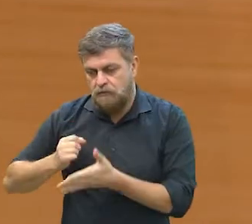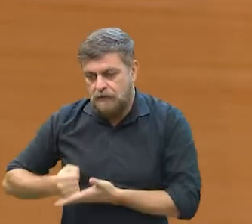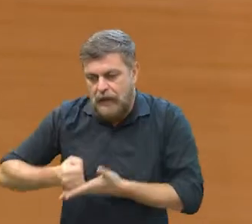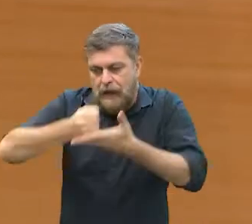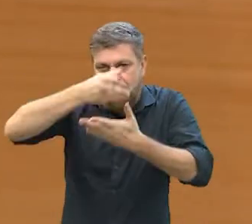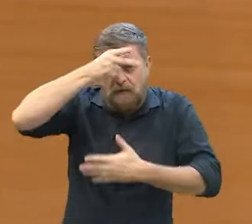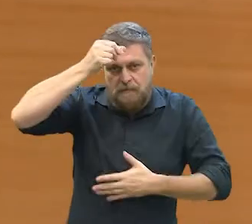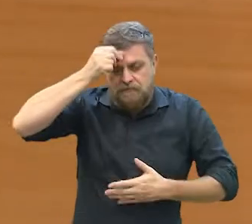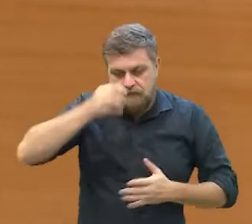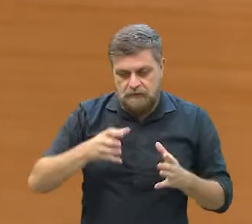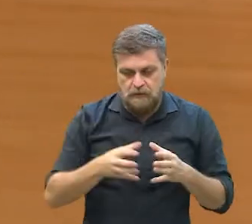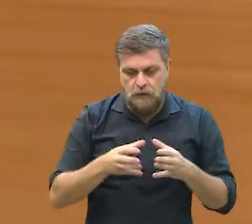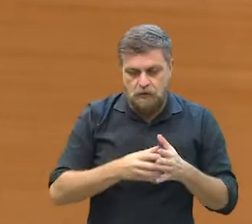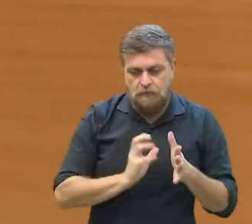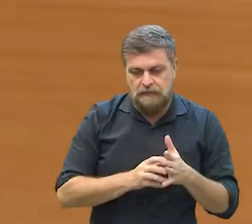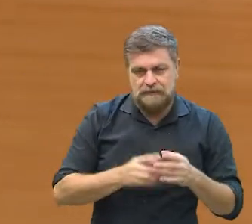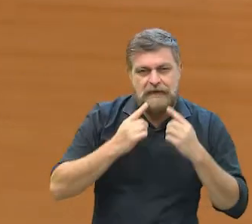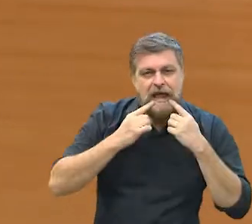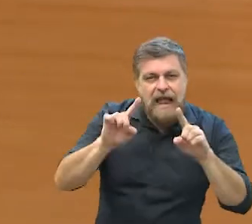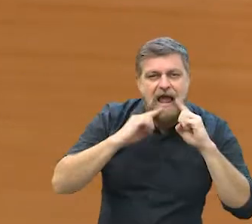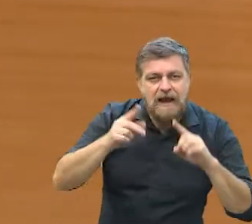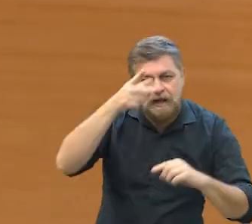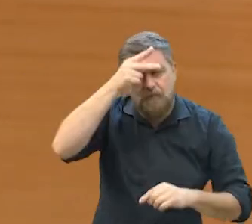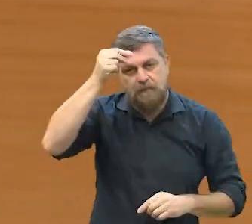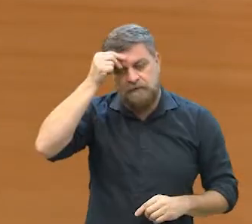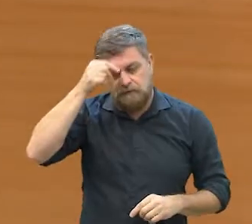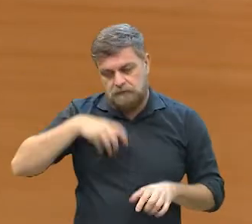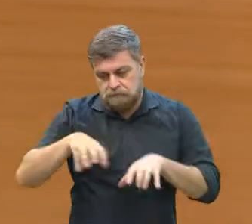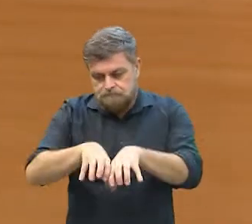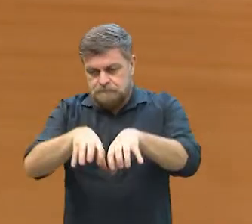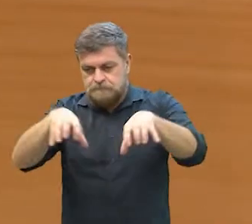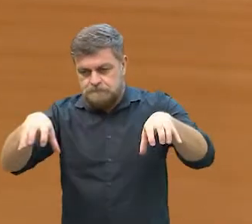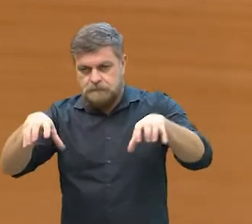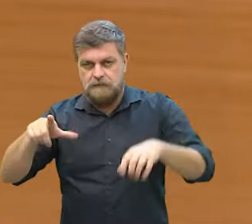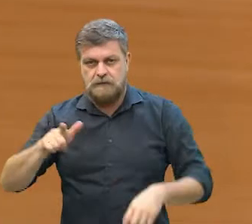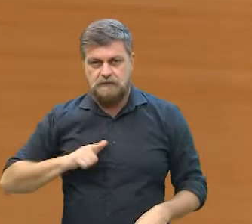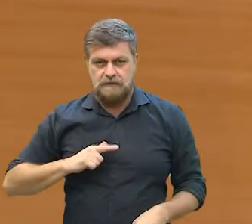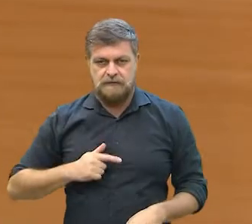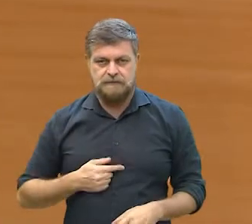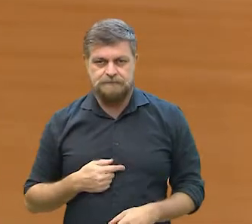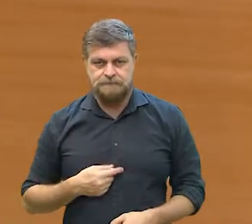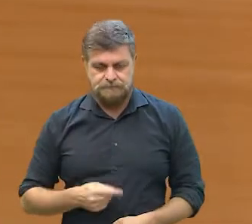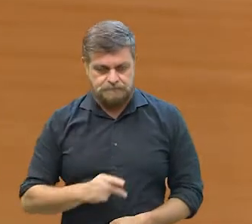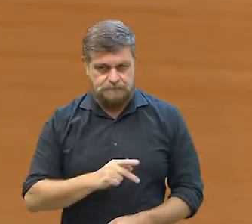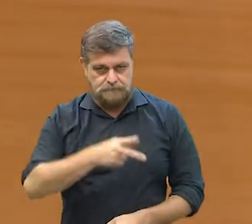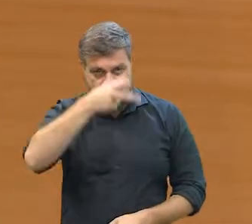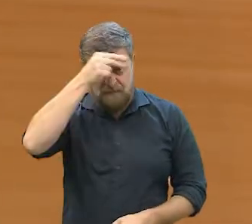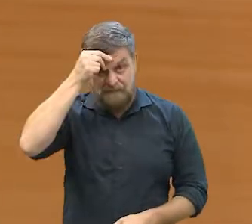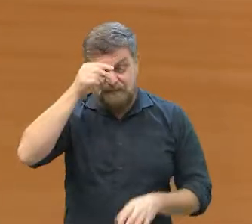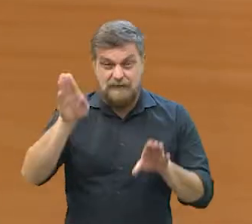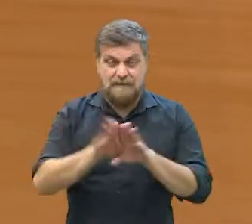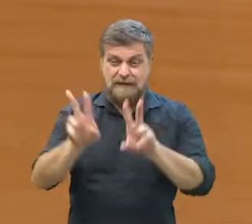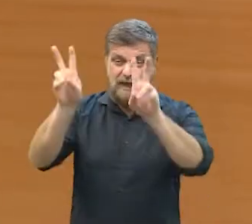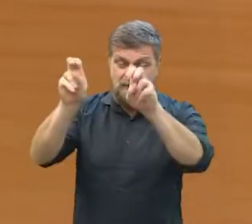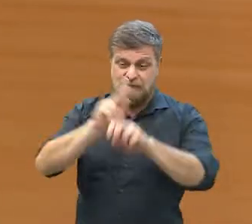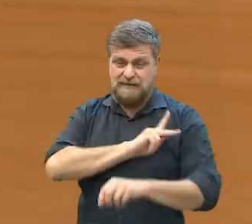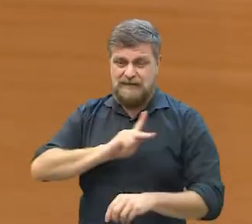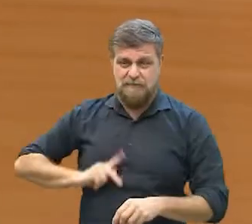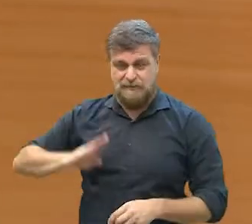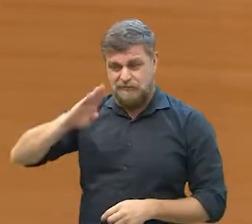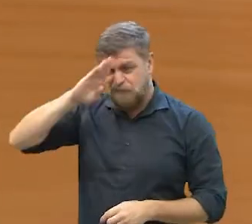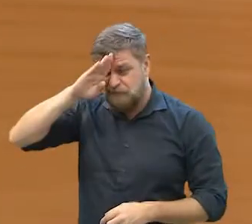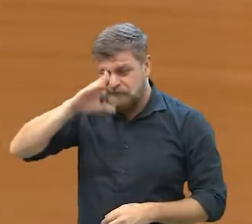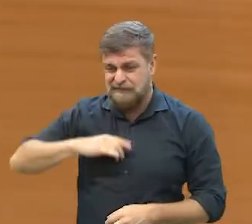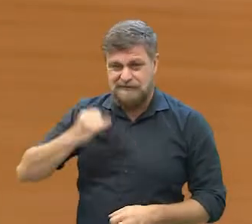base e oposição, nós temos, digamos assim, não apenas base e oposição em relação ao governo municipal, mas em